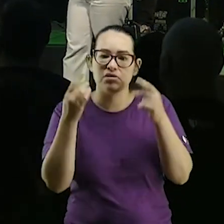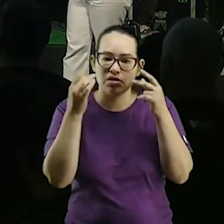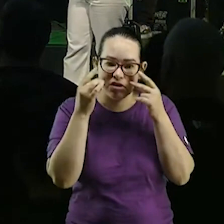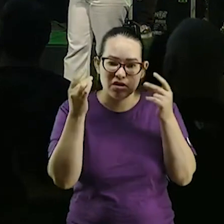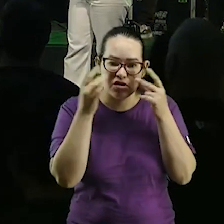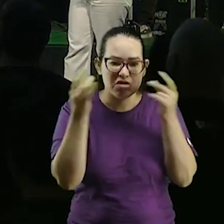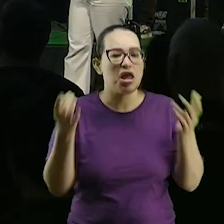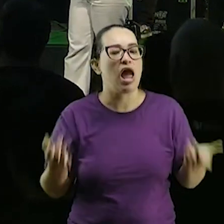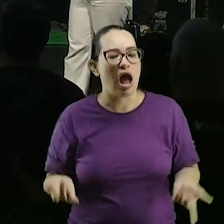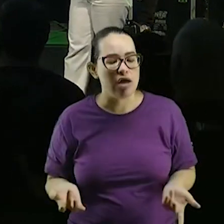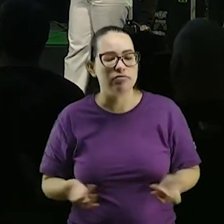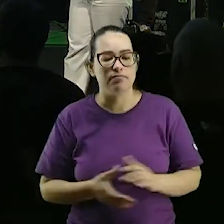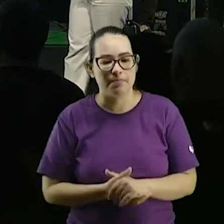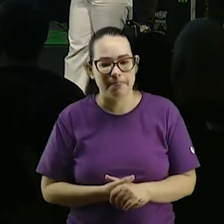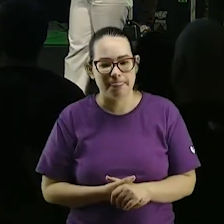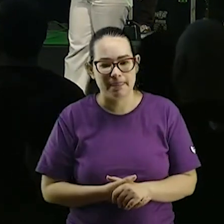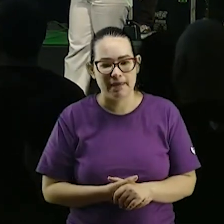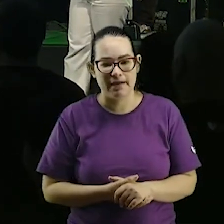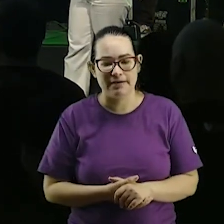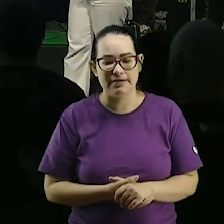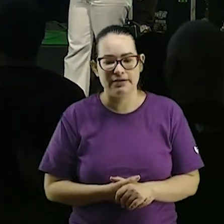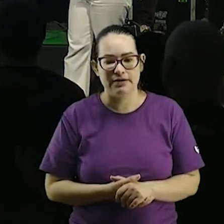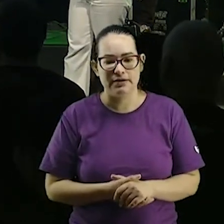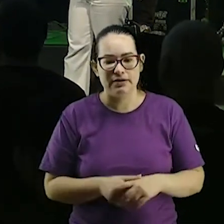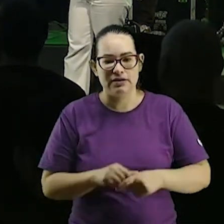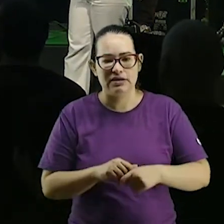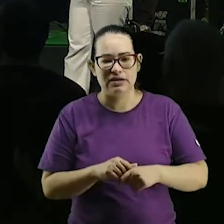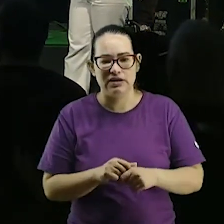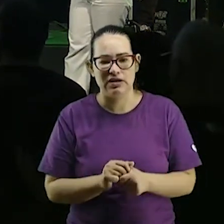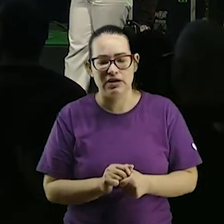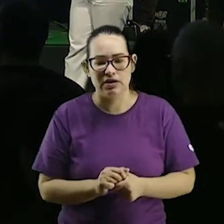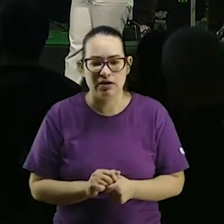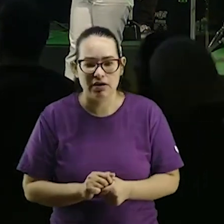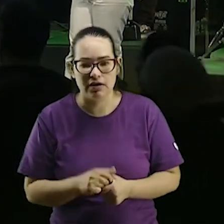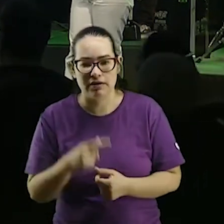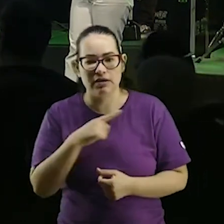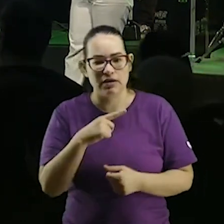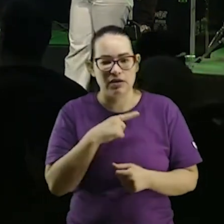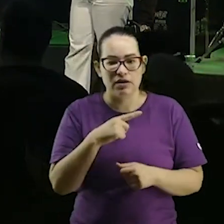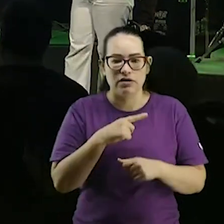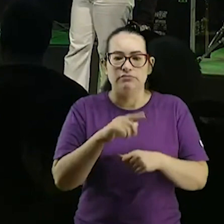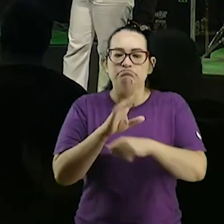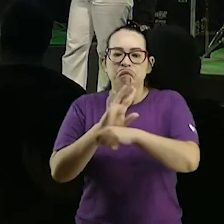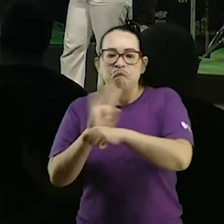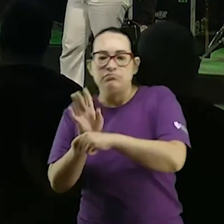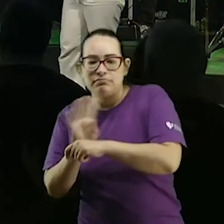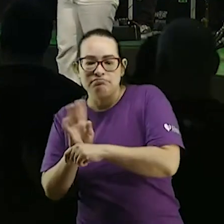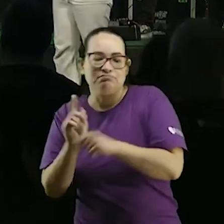artista o pastor Igor é um artista o cinema muda mas ele é um artista